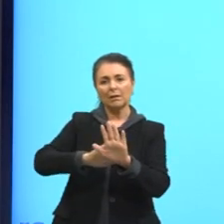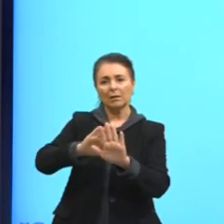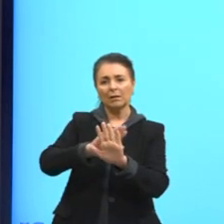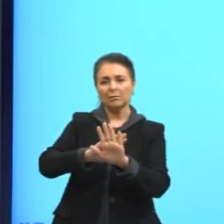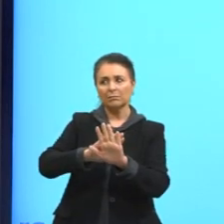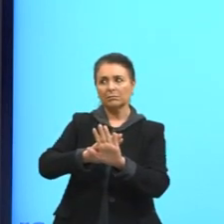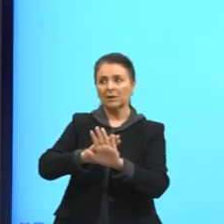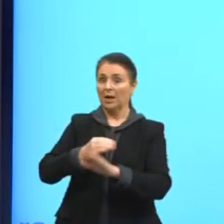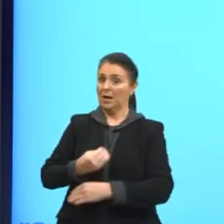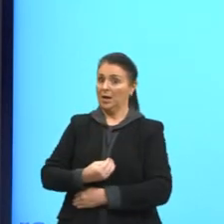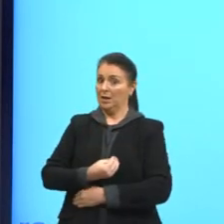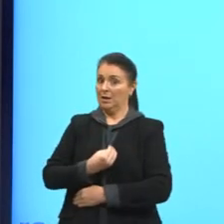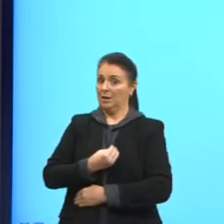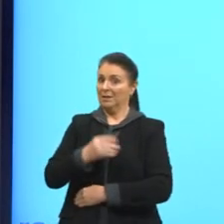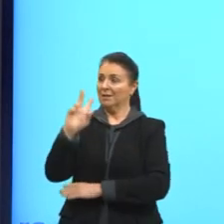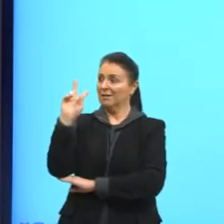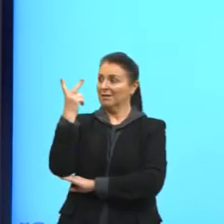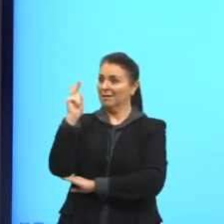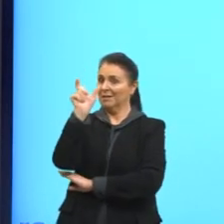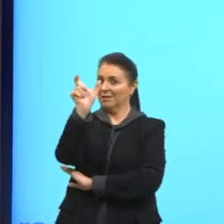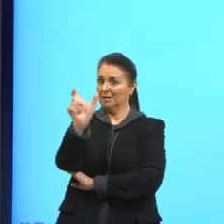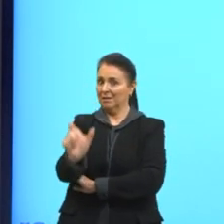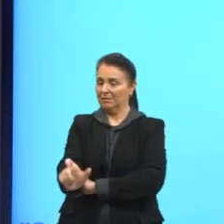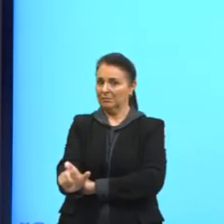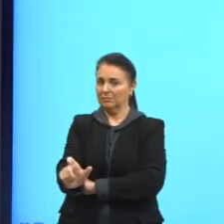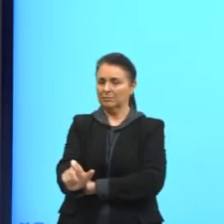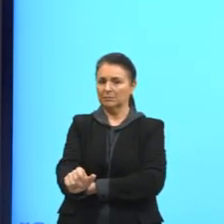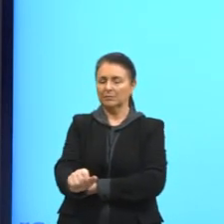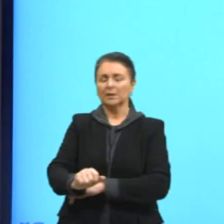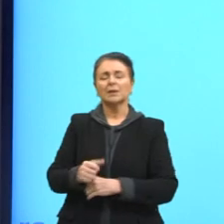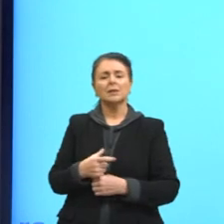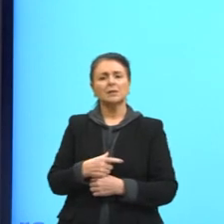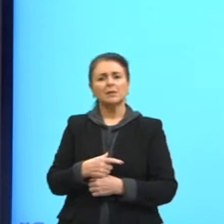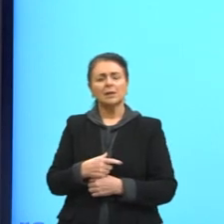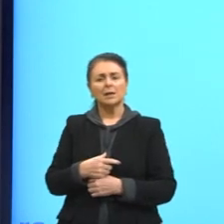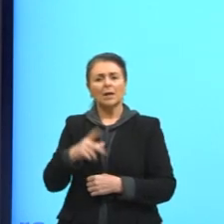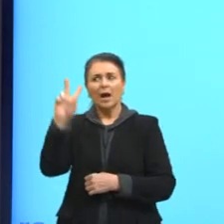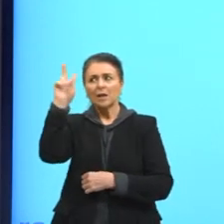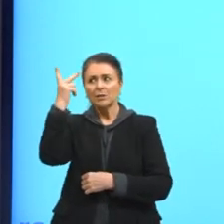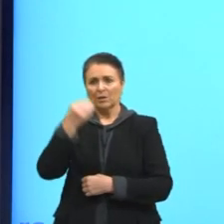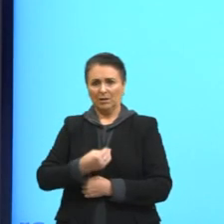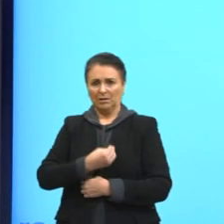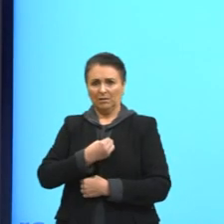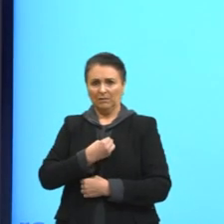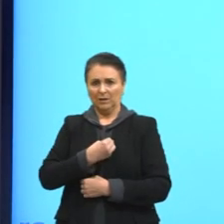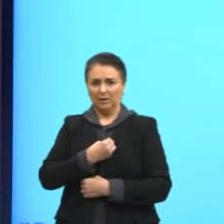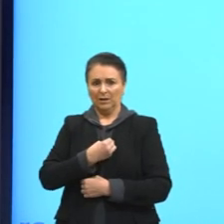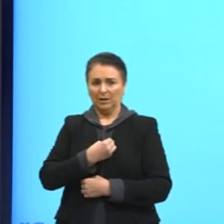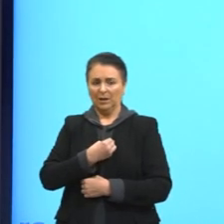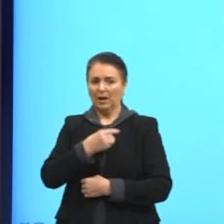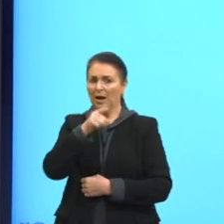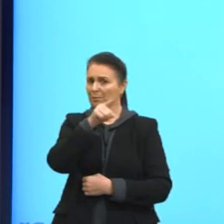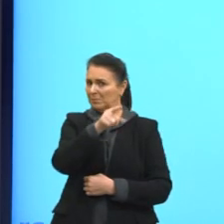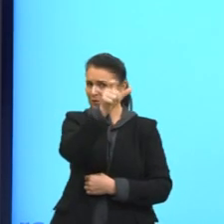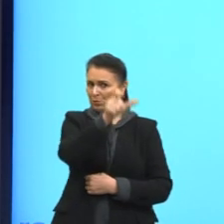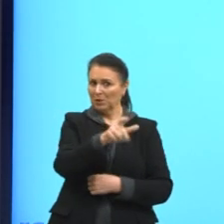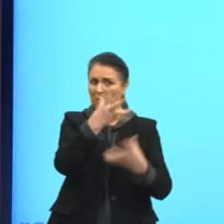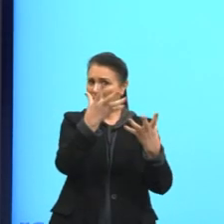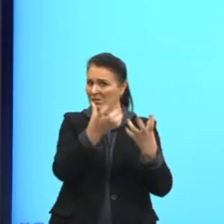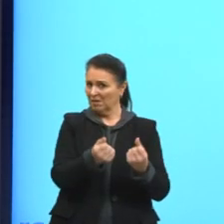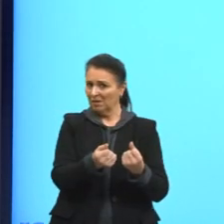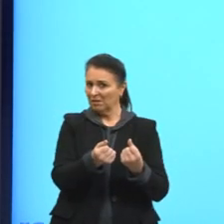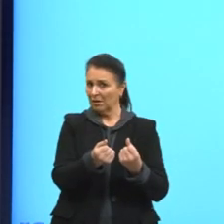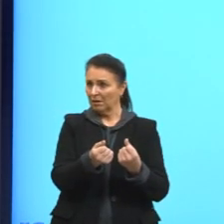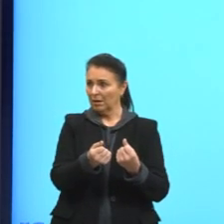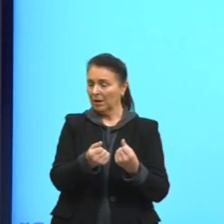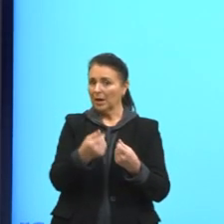de uma pessoa. se uma biografia não é autorizada, é você estar falando da vida do outro sem